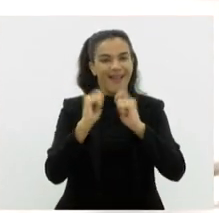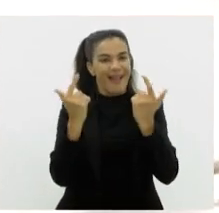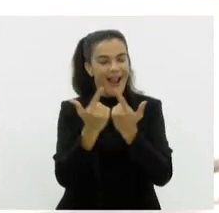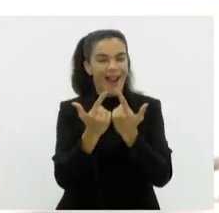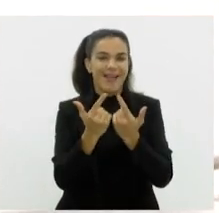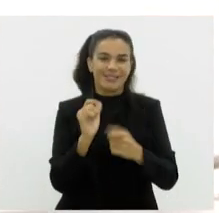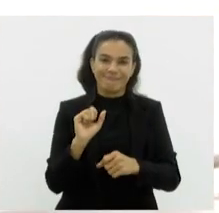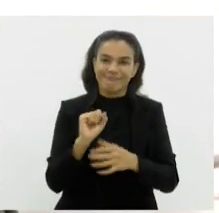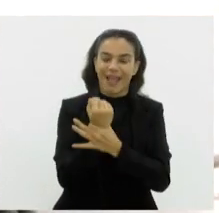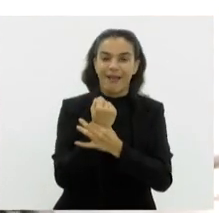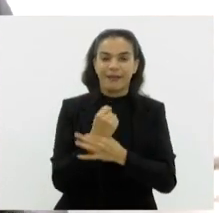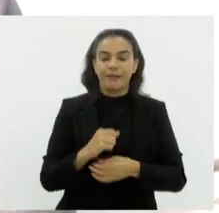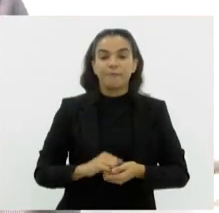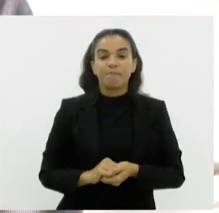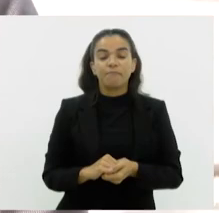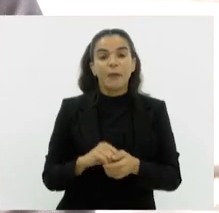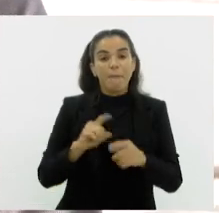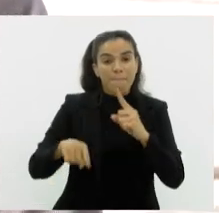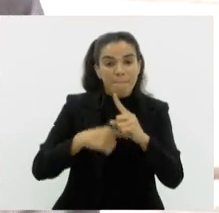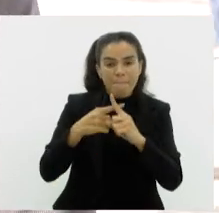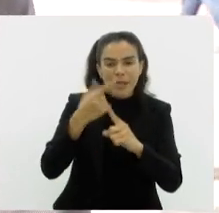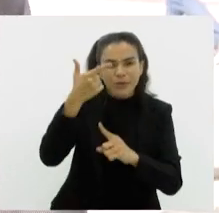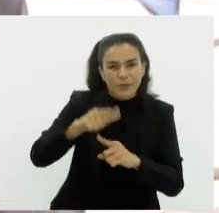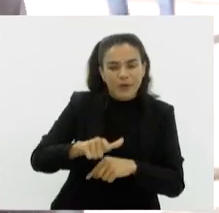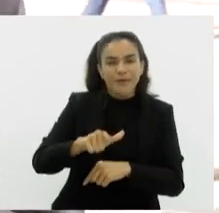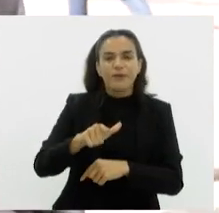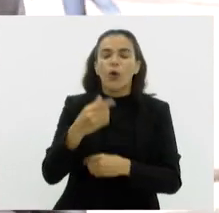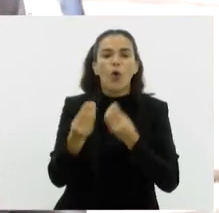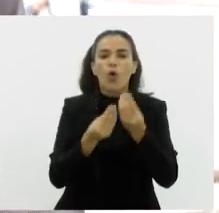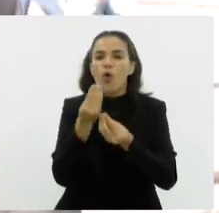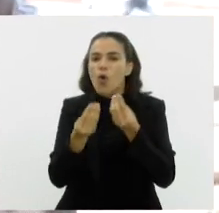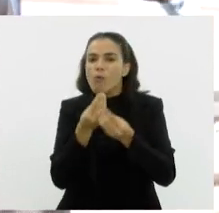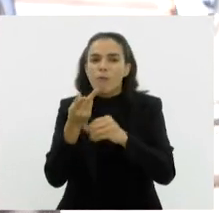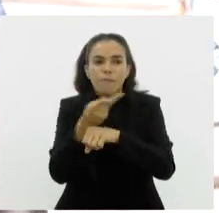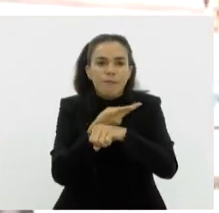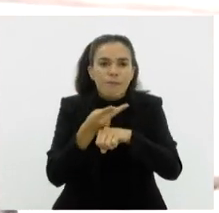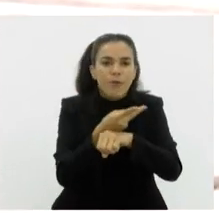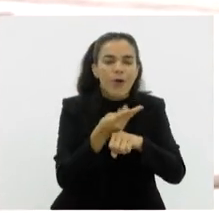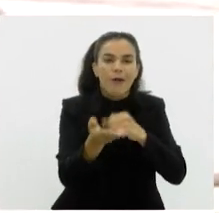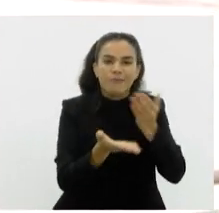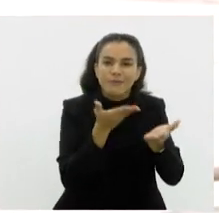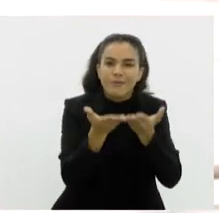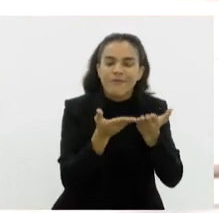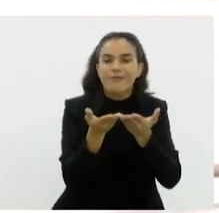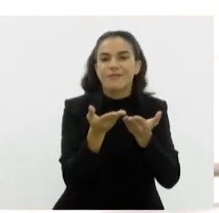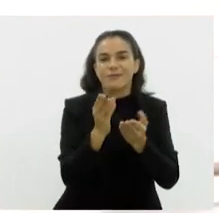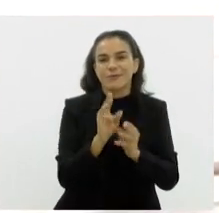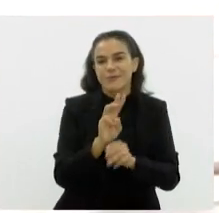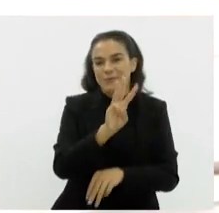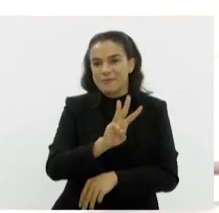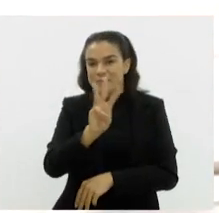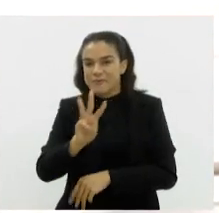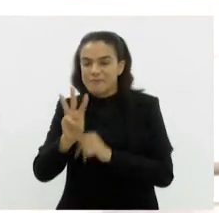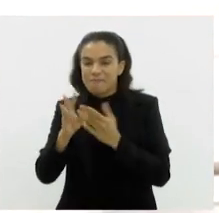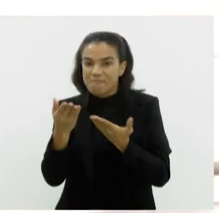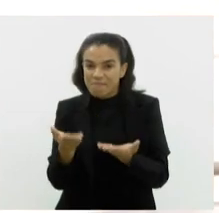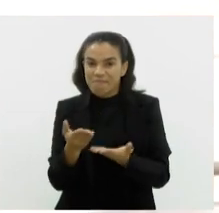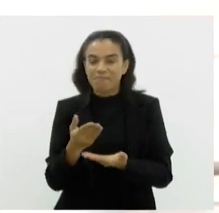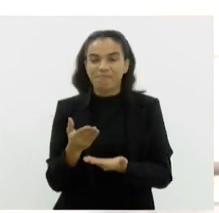nosso Estado. Secretário, reforçando mais uma vez para a população, como é que faz para buscar um serviço através desse portal? É muito fácil.